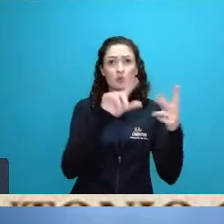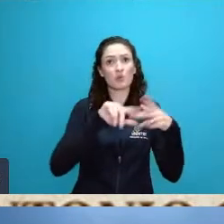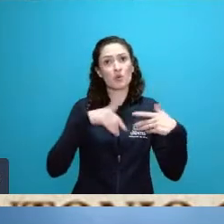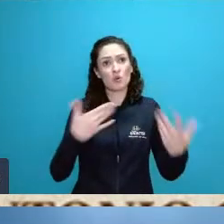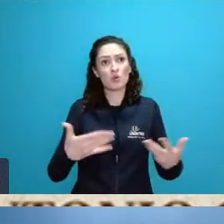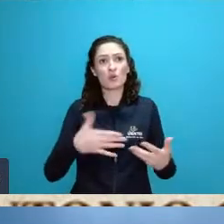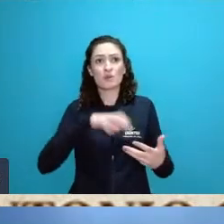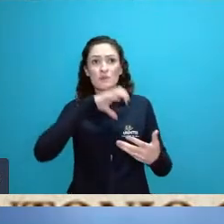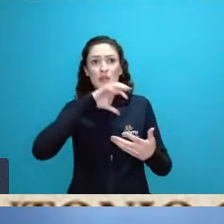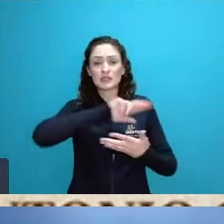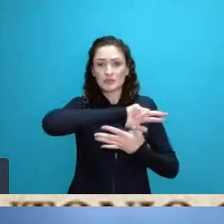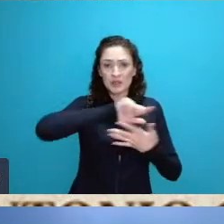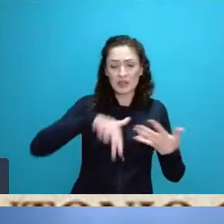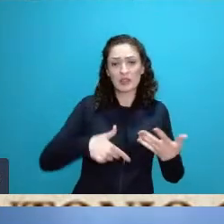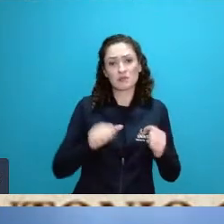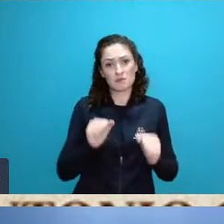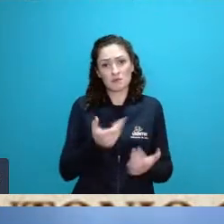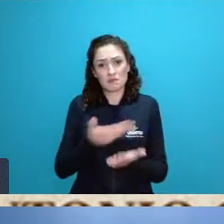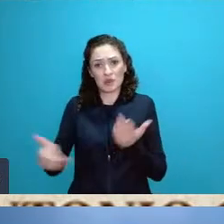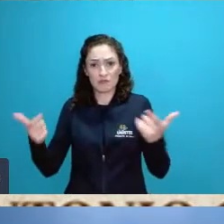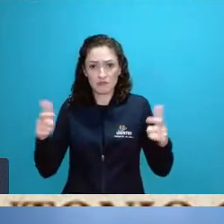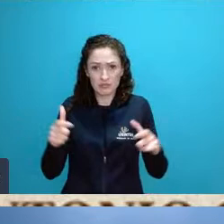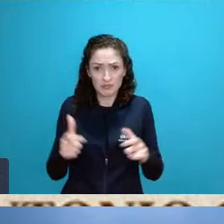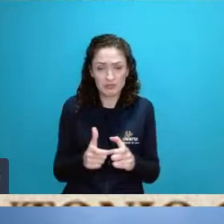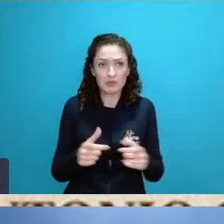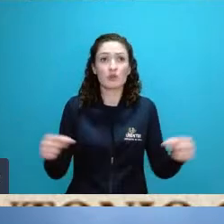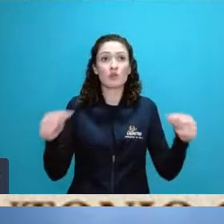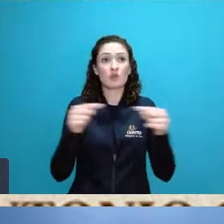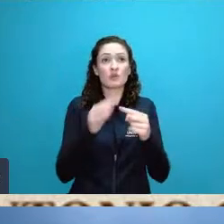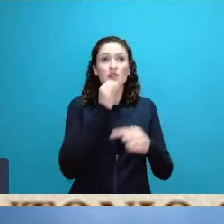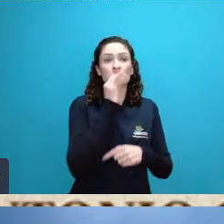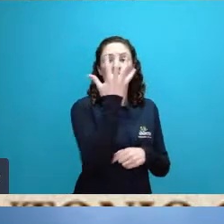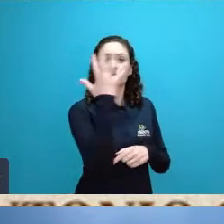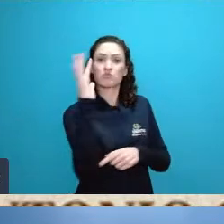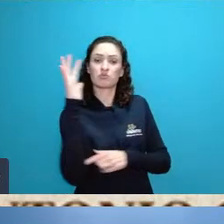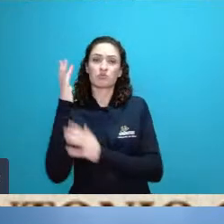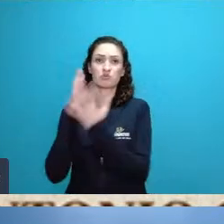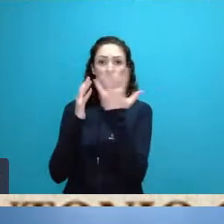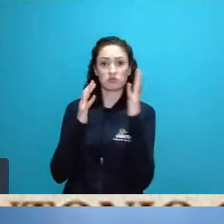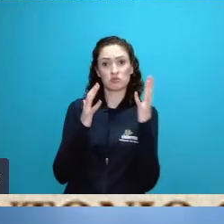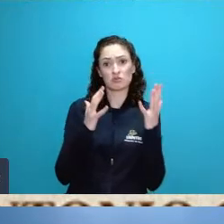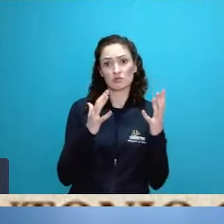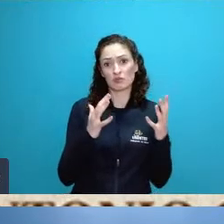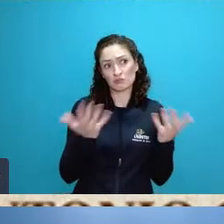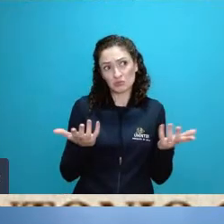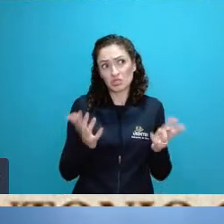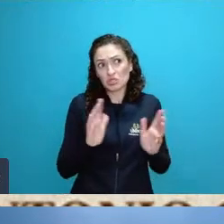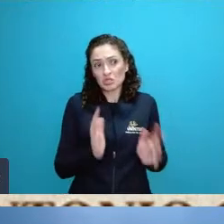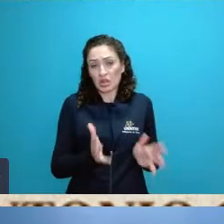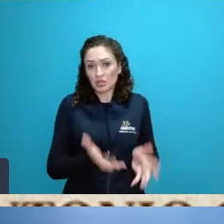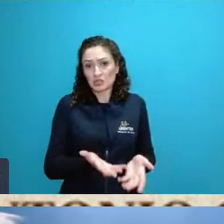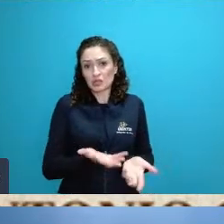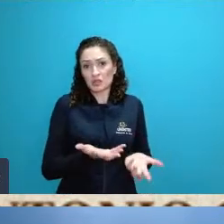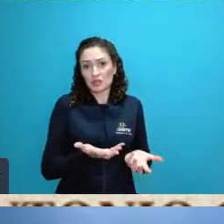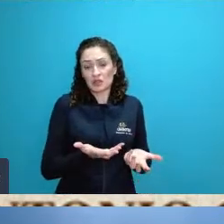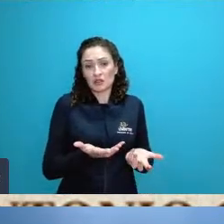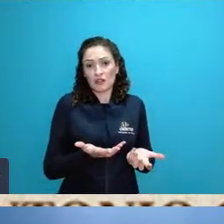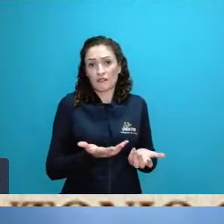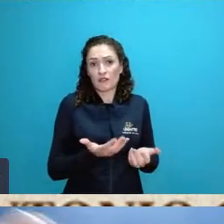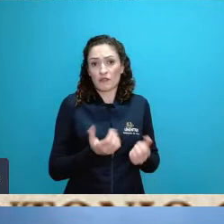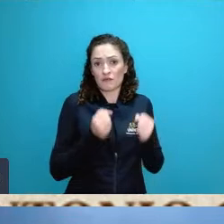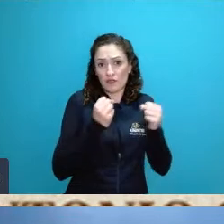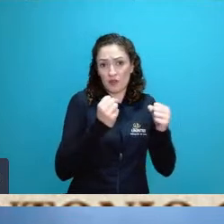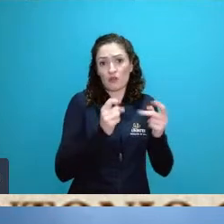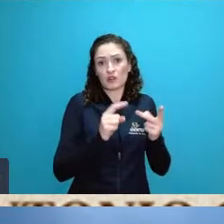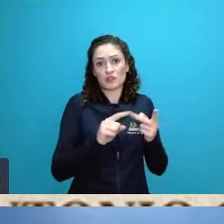até por ser essa floresta uma floresta madura uma floresta que uma uma anciã uma